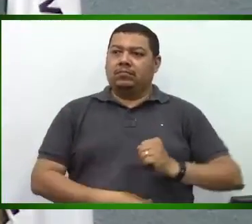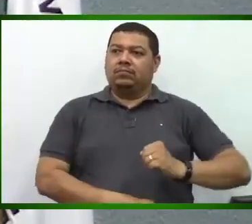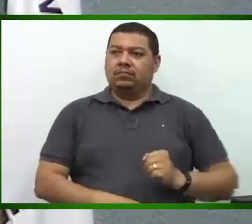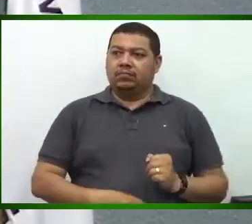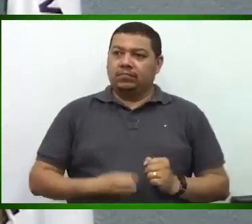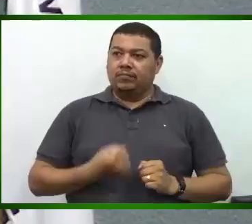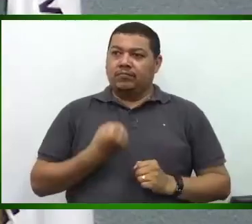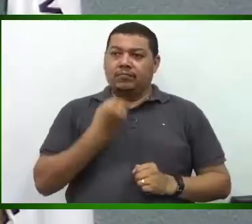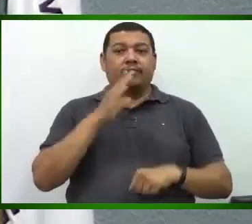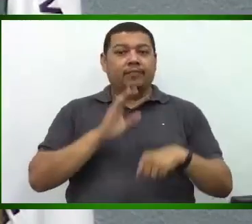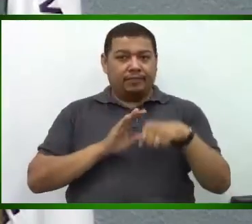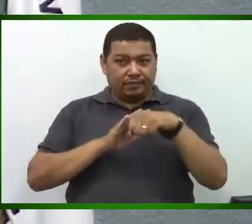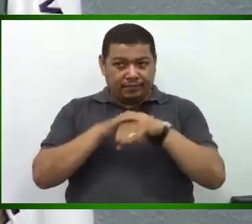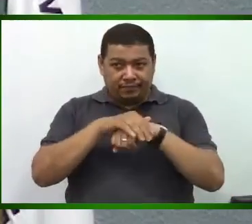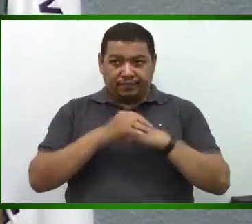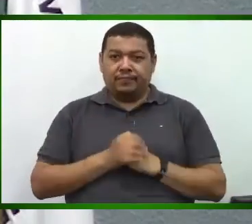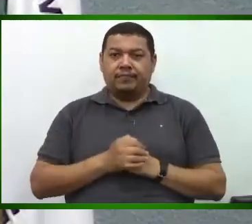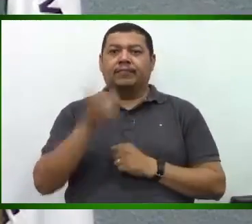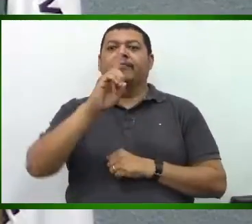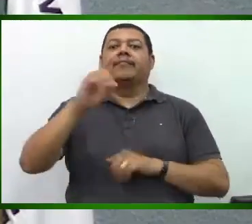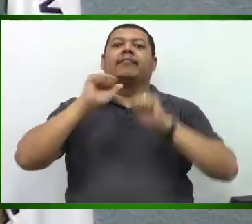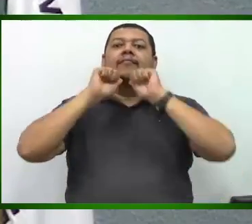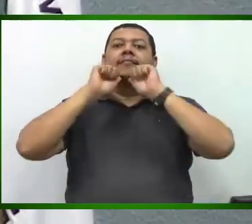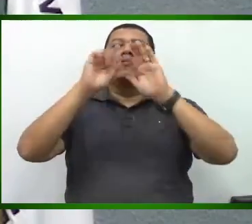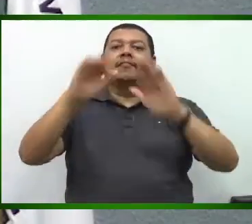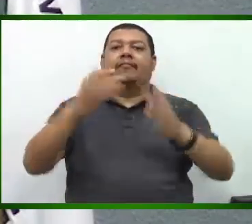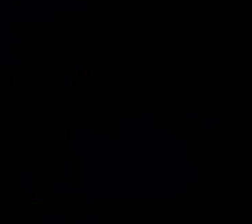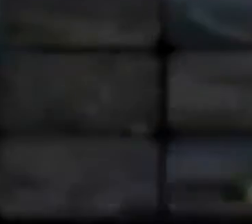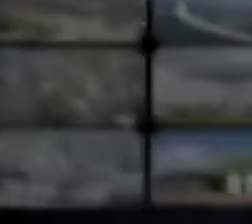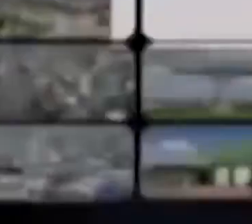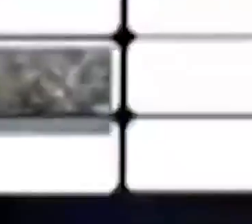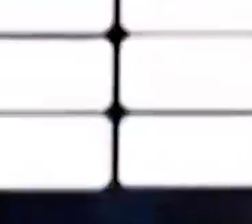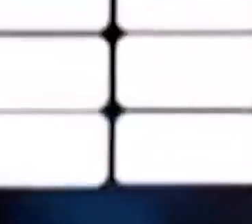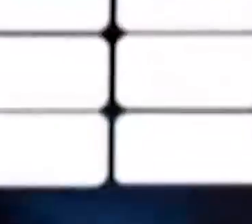tenham todos uma boa noite. E que Deus abençoe a todos.